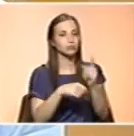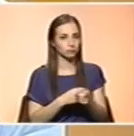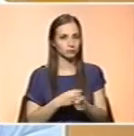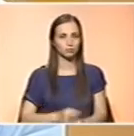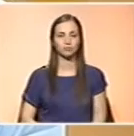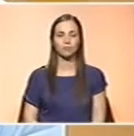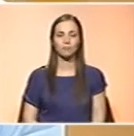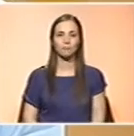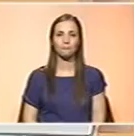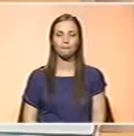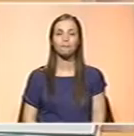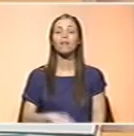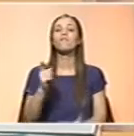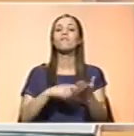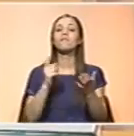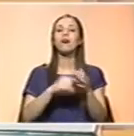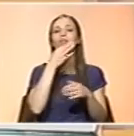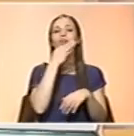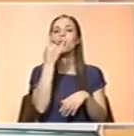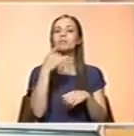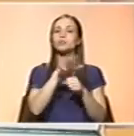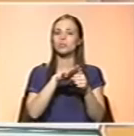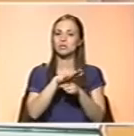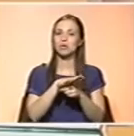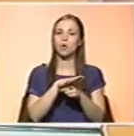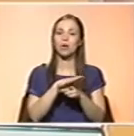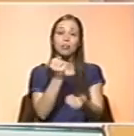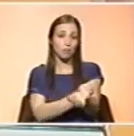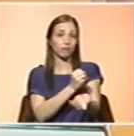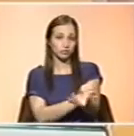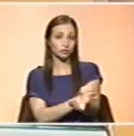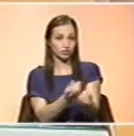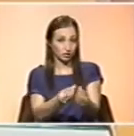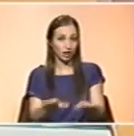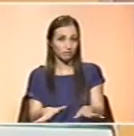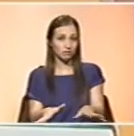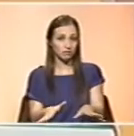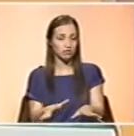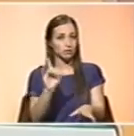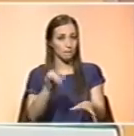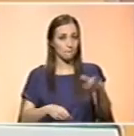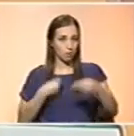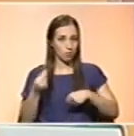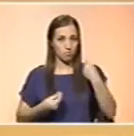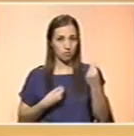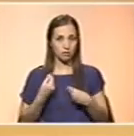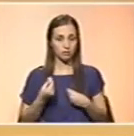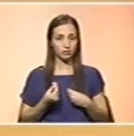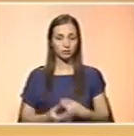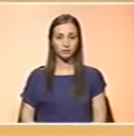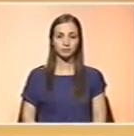E não falamos aqui de outra situação para além do colesterol que é diabetes também, não é? Nas crianças também é preocupante. Sim.